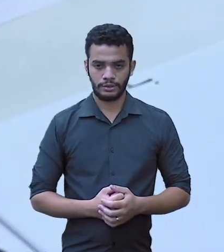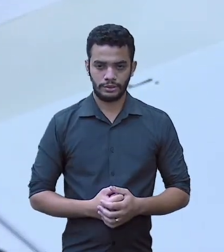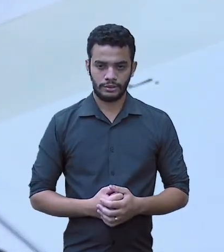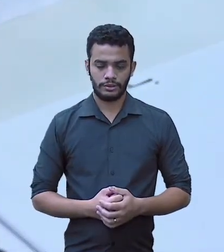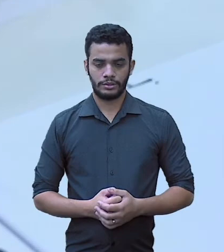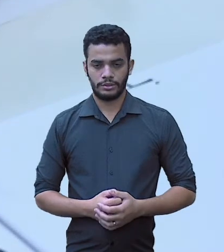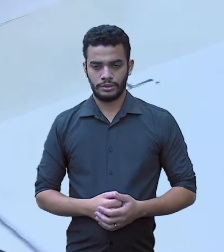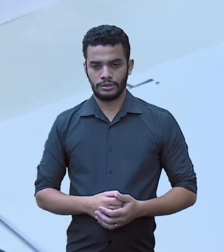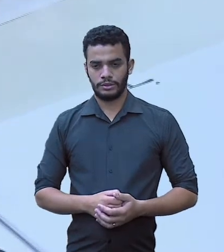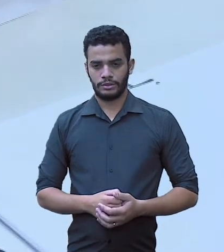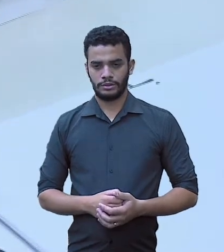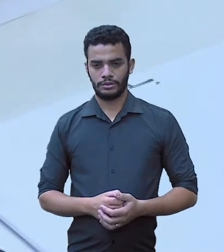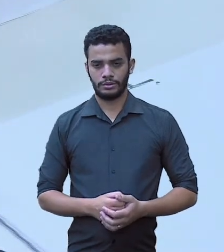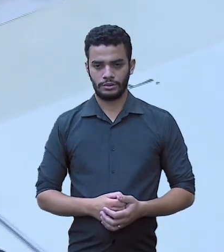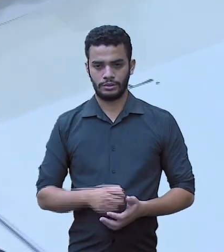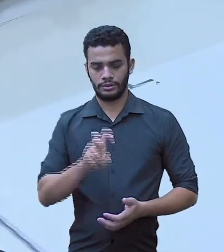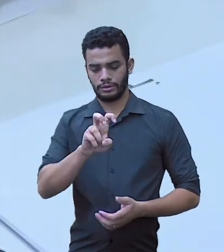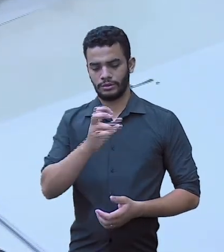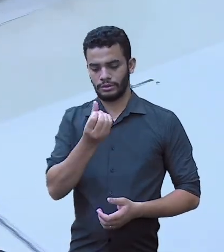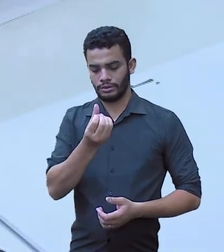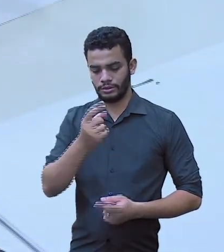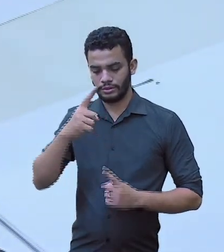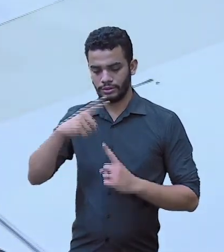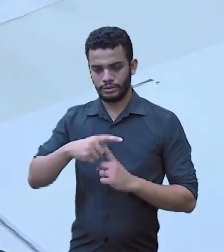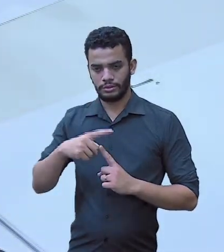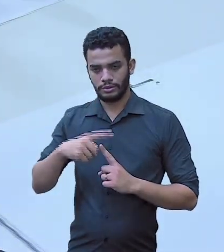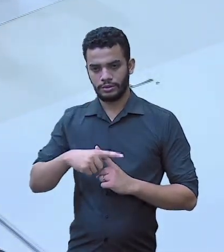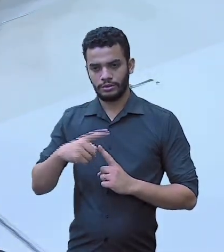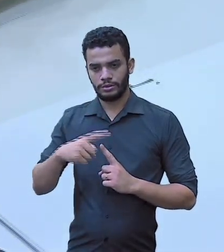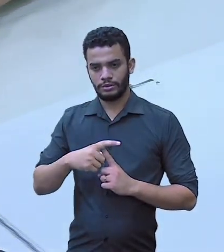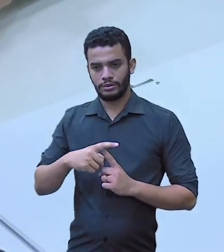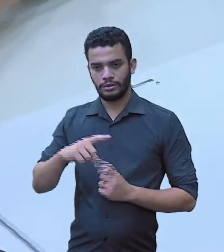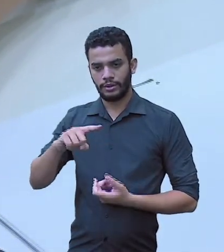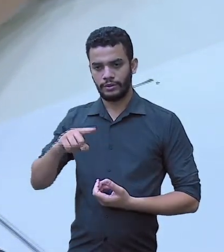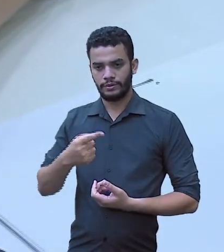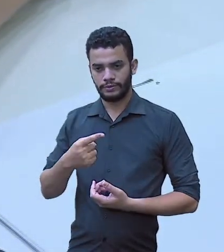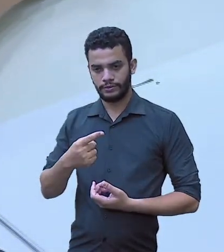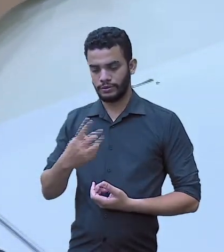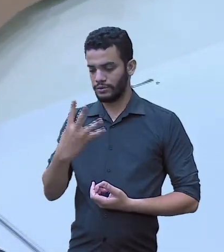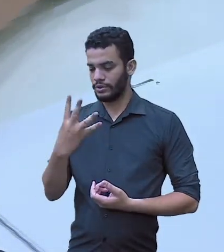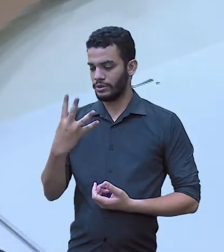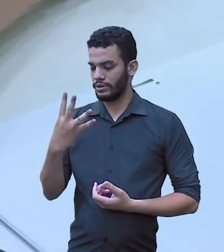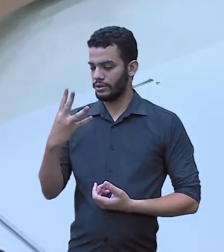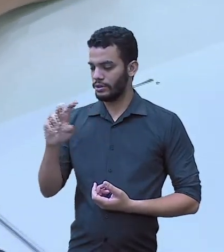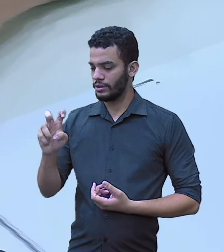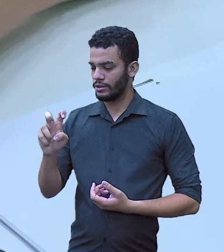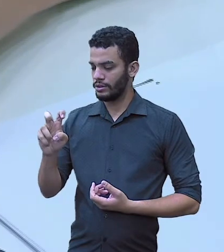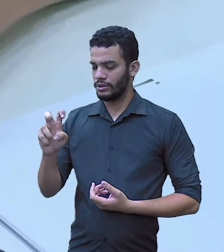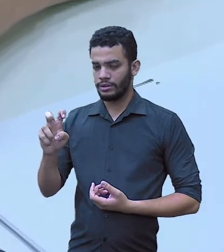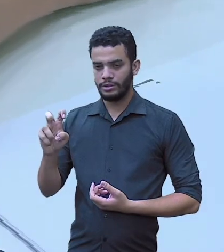inteiros e 45